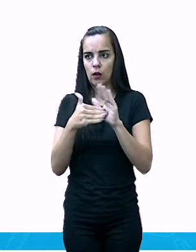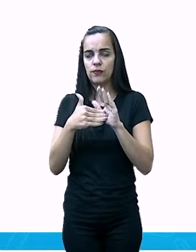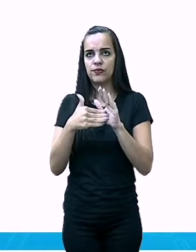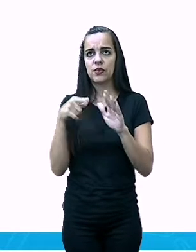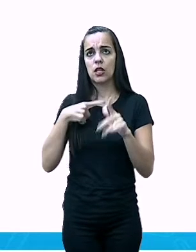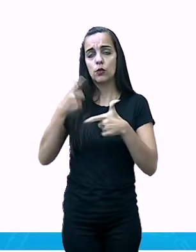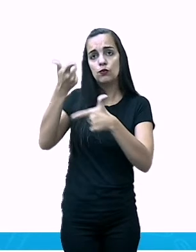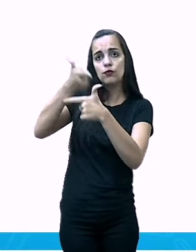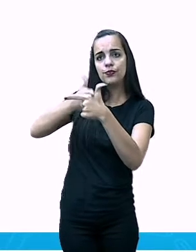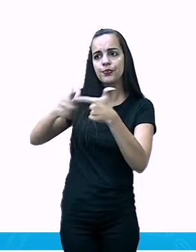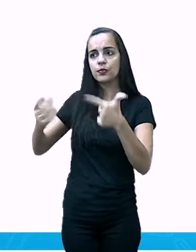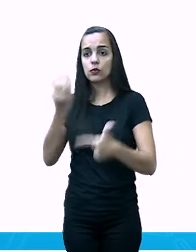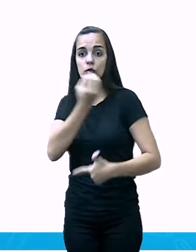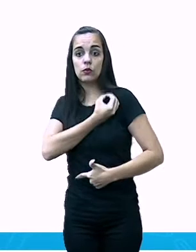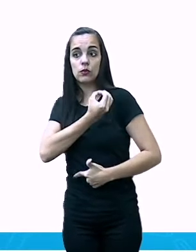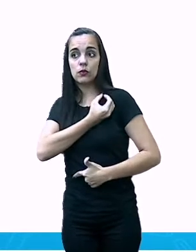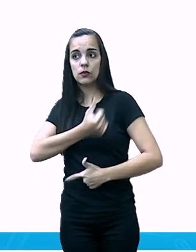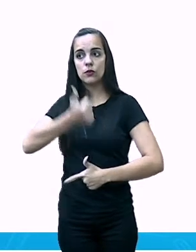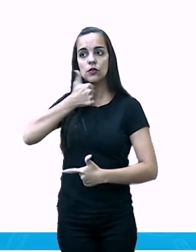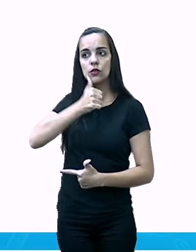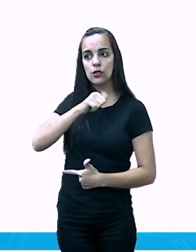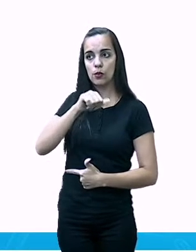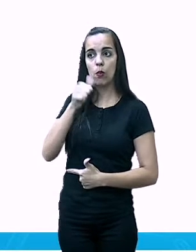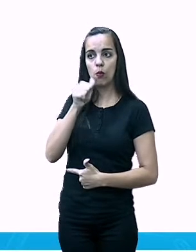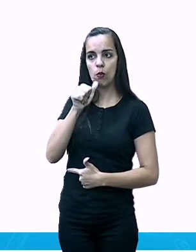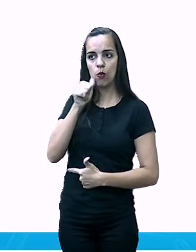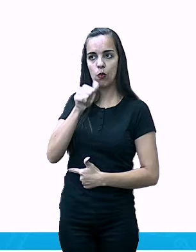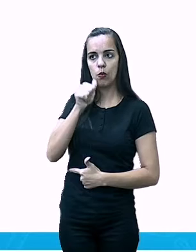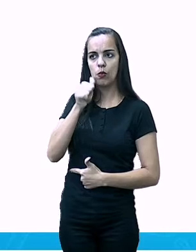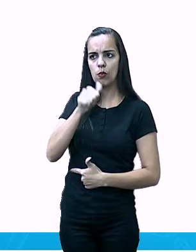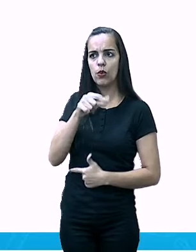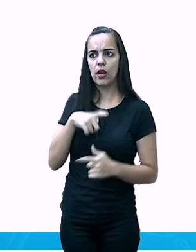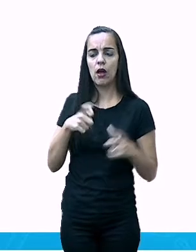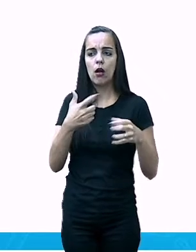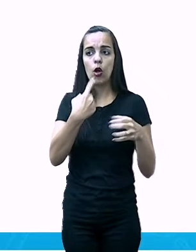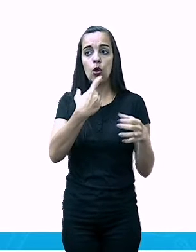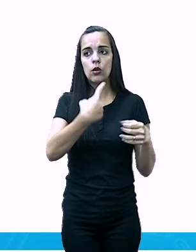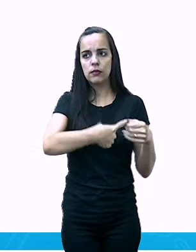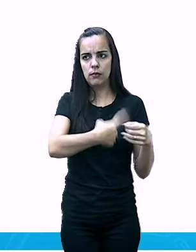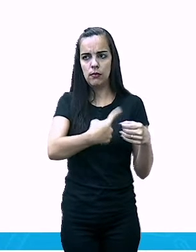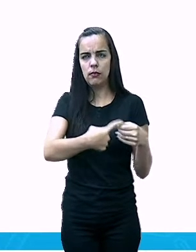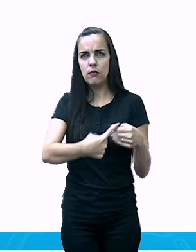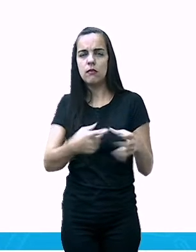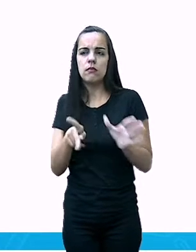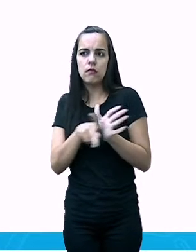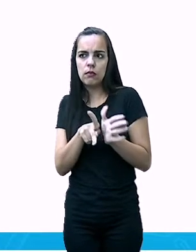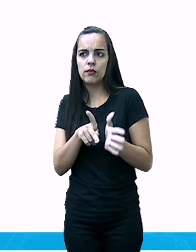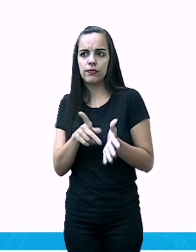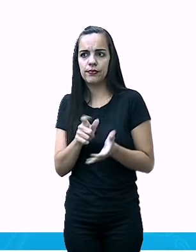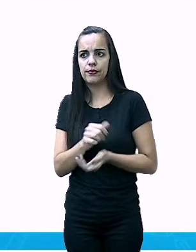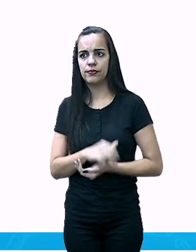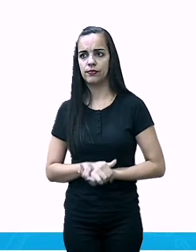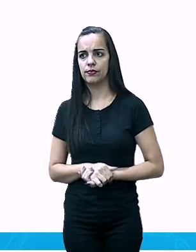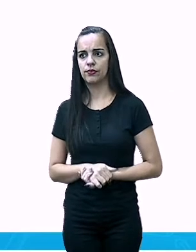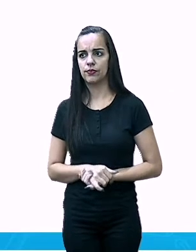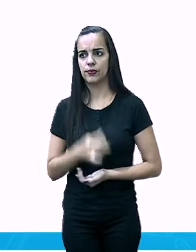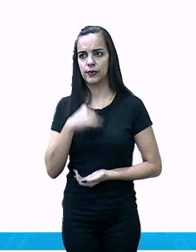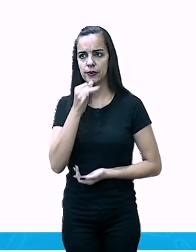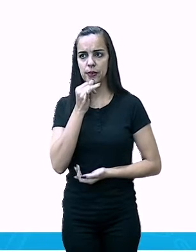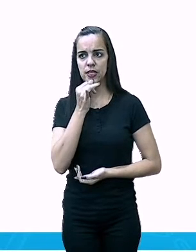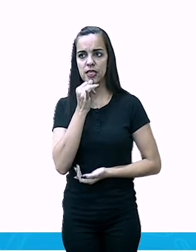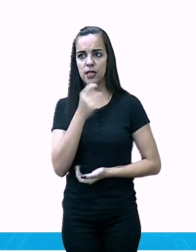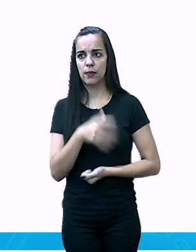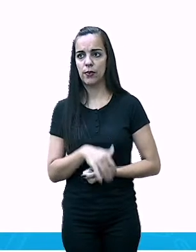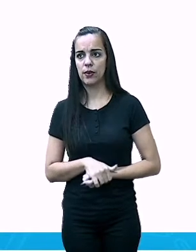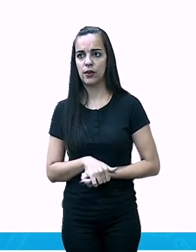mulheres numa idade própria. Aqui nós usamos